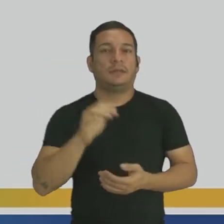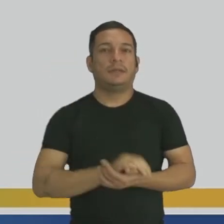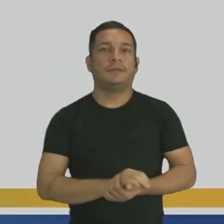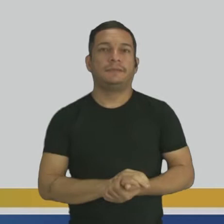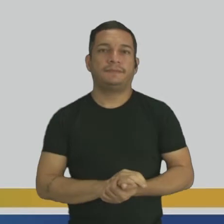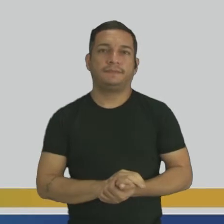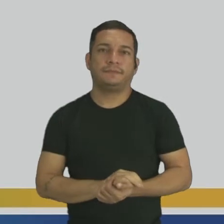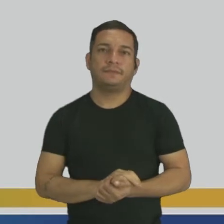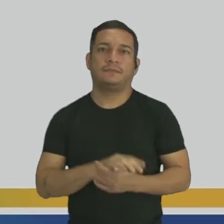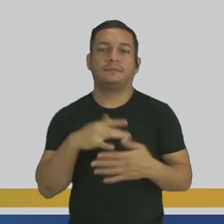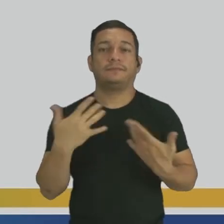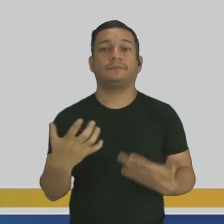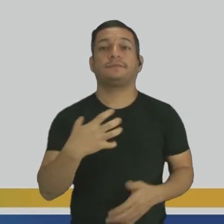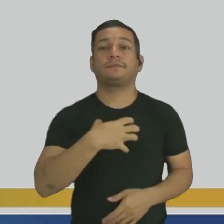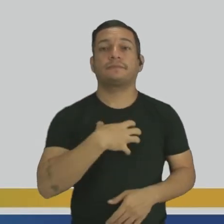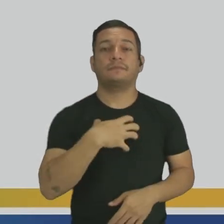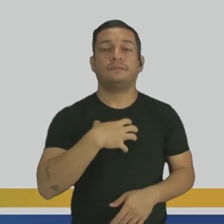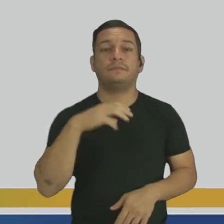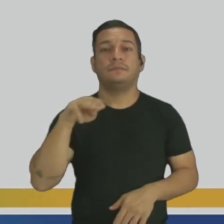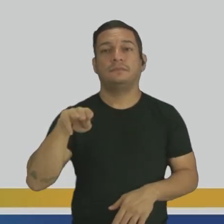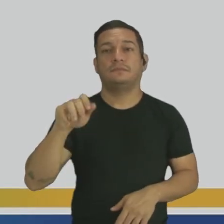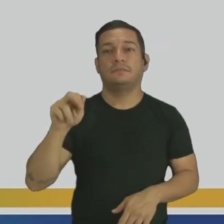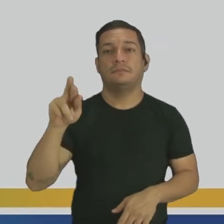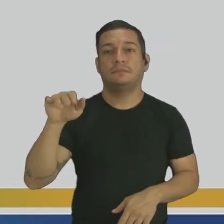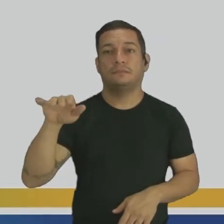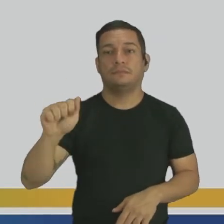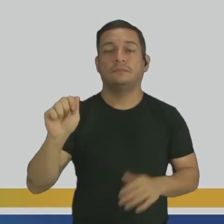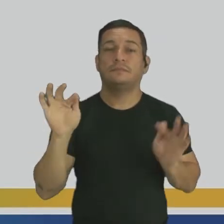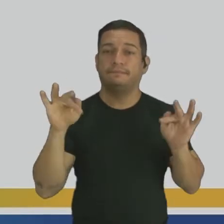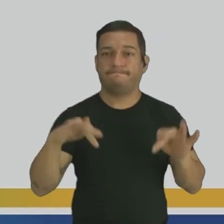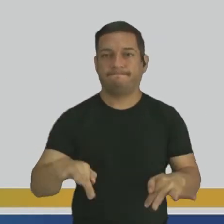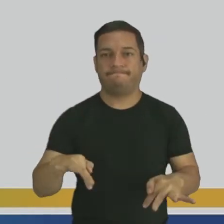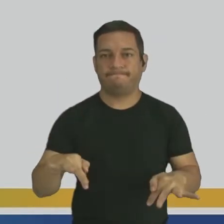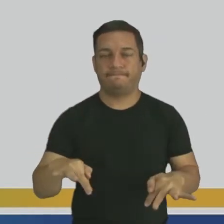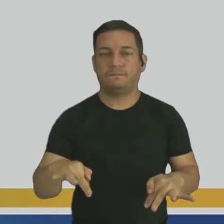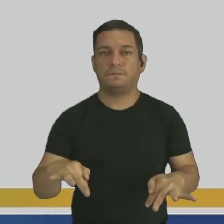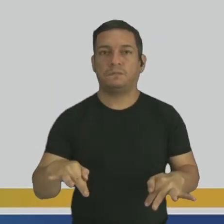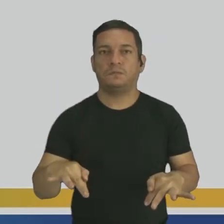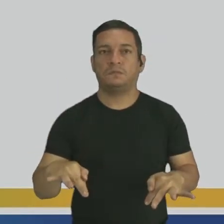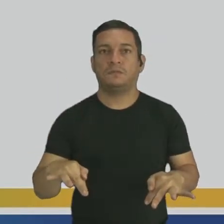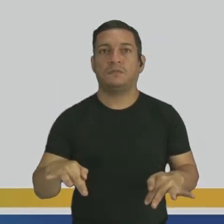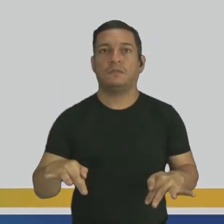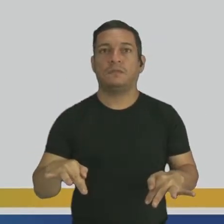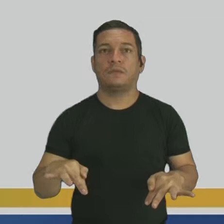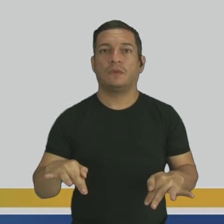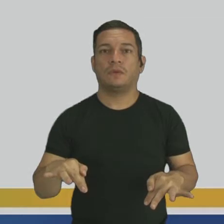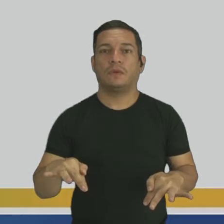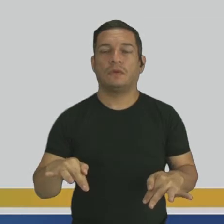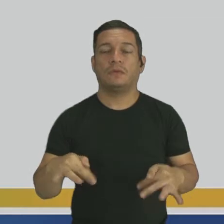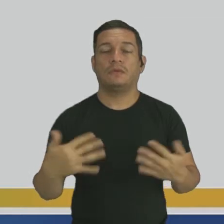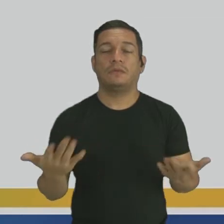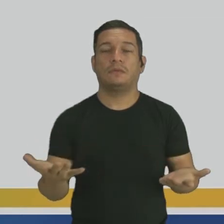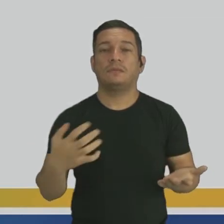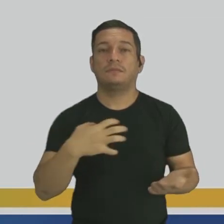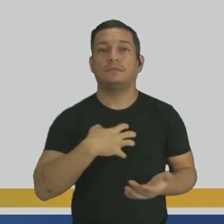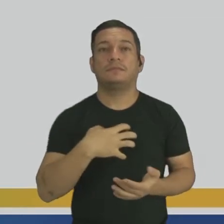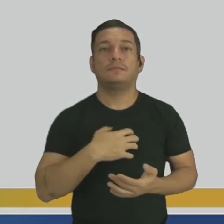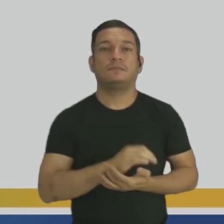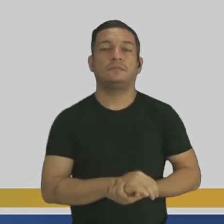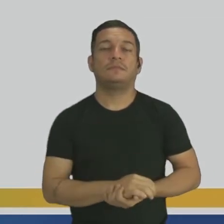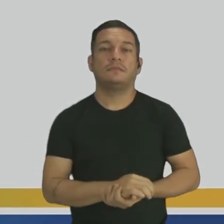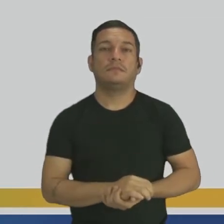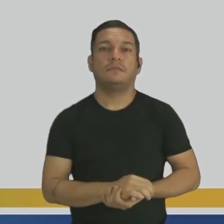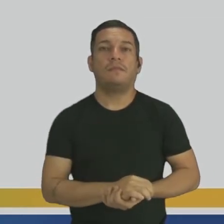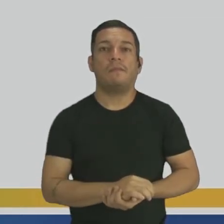Qual foi a atitude da Marina na cena final? Qual seria, qual foi, né, no caso, a atitude dela?